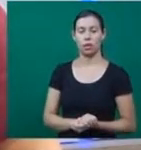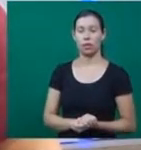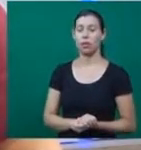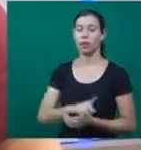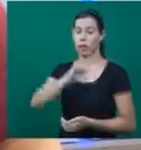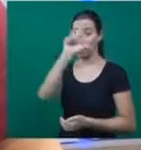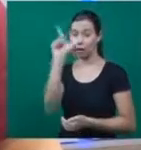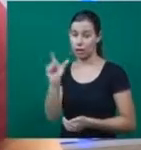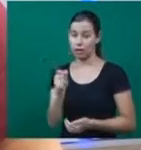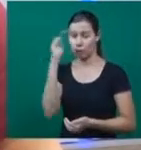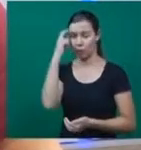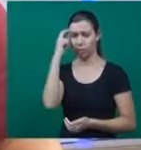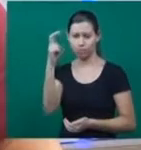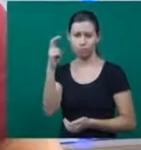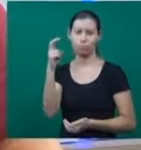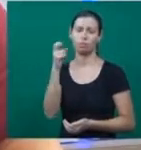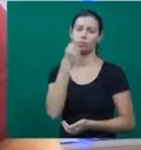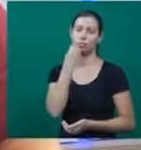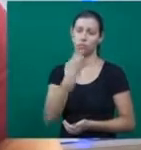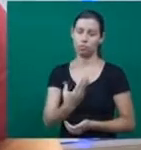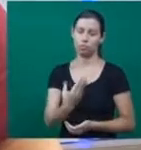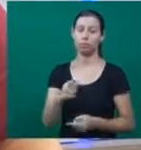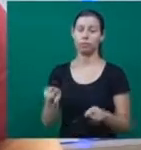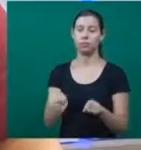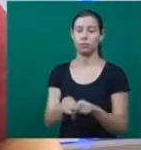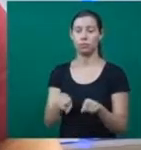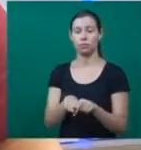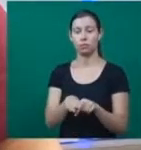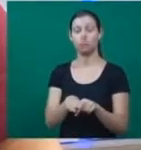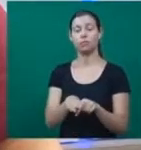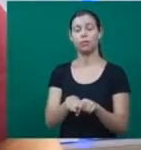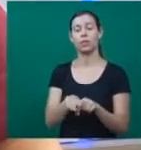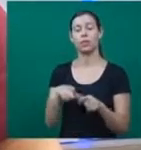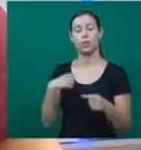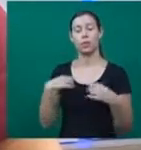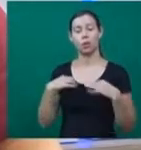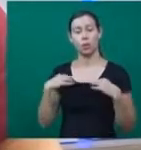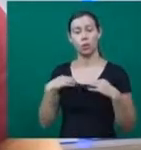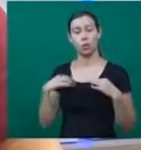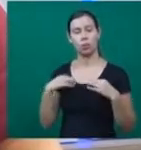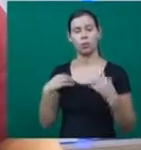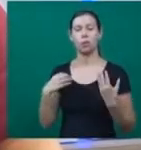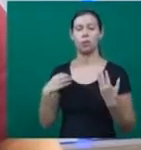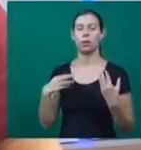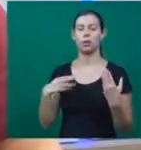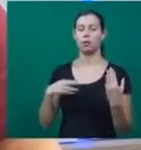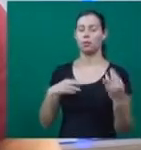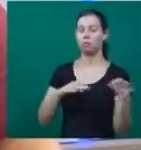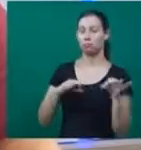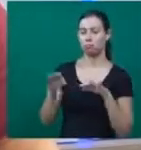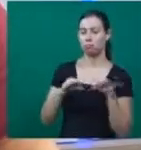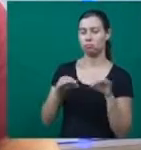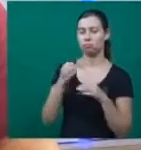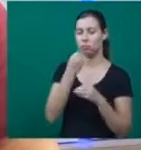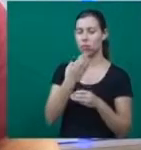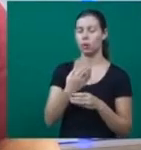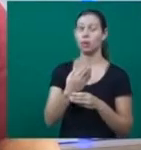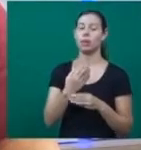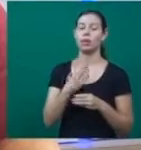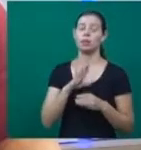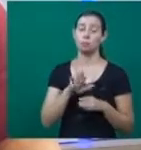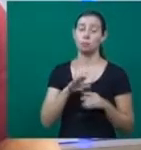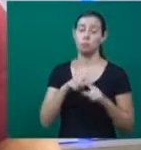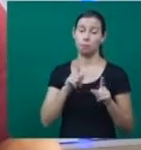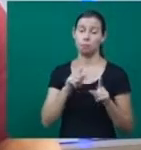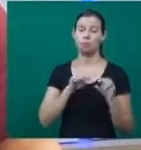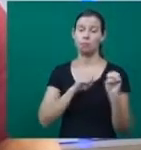ouve aqui no Brasil. É um país que tem uma produção industrial em termos de tecidos muito rica e que tem uma pobreza enorme em outras áreas,